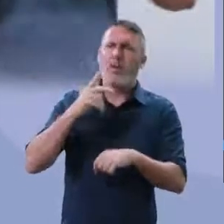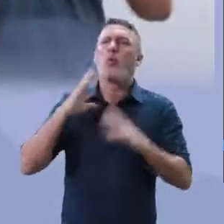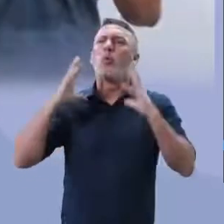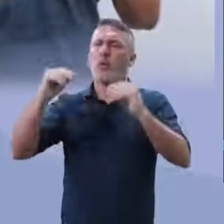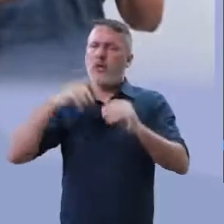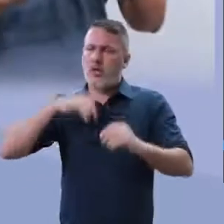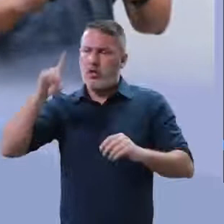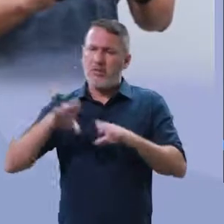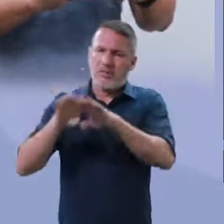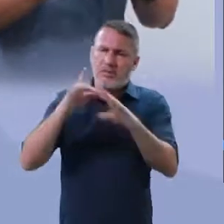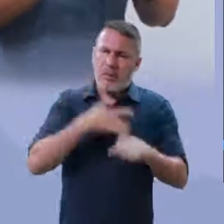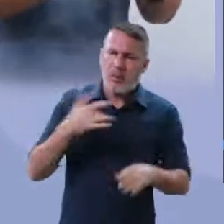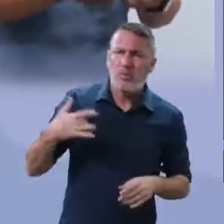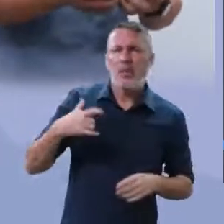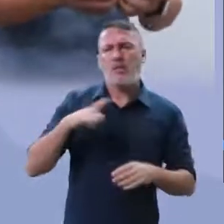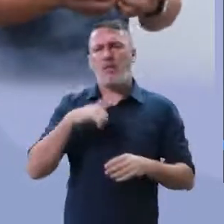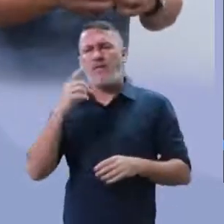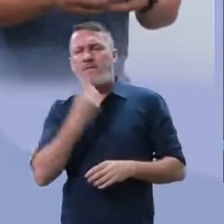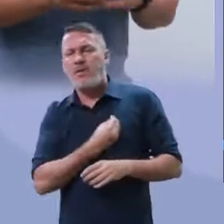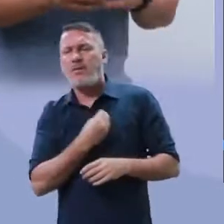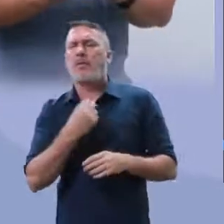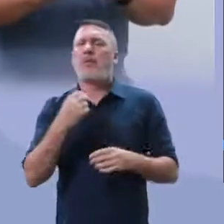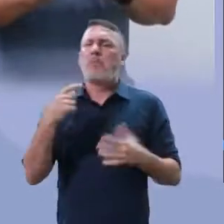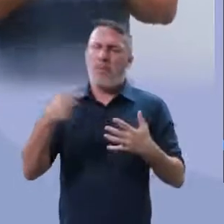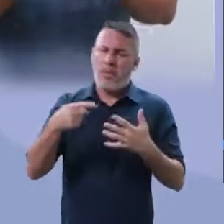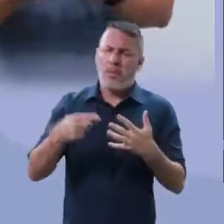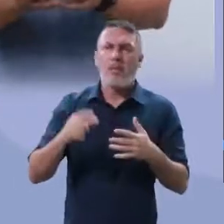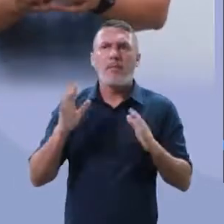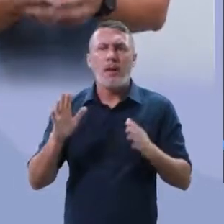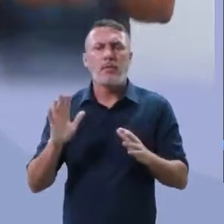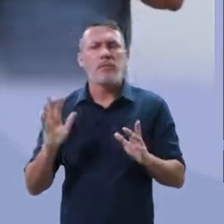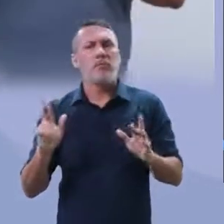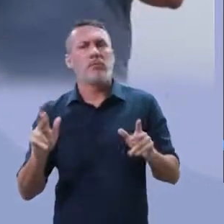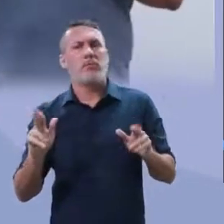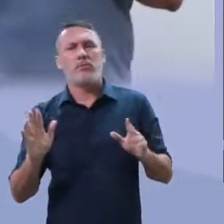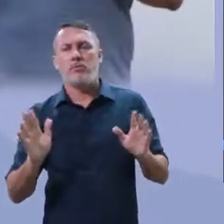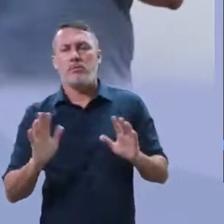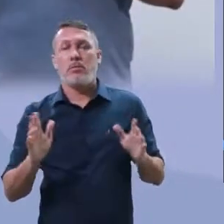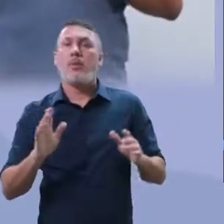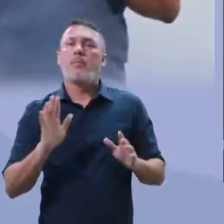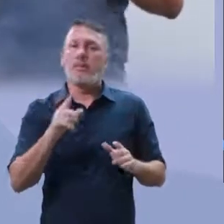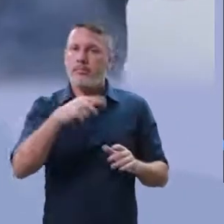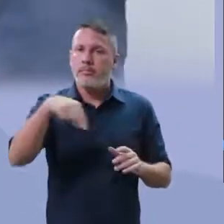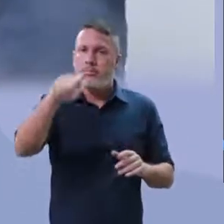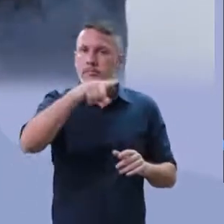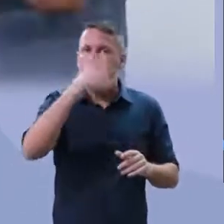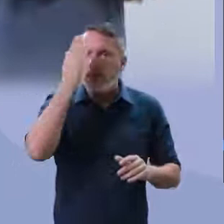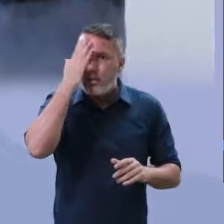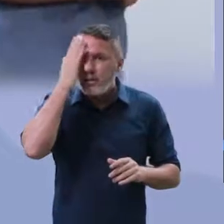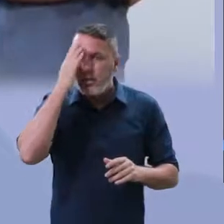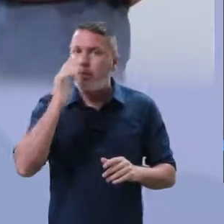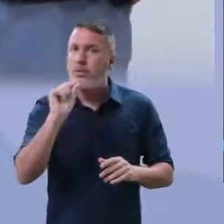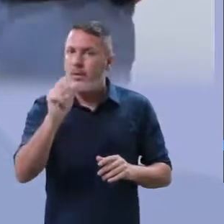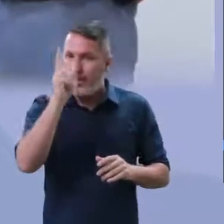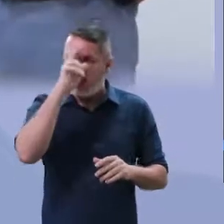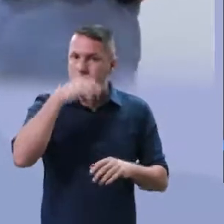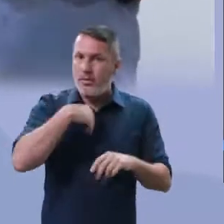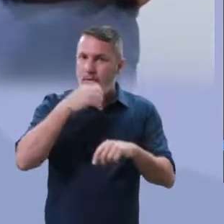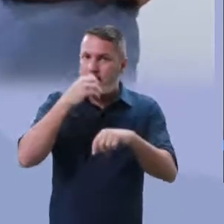saúde, todo mundo tem direito a uma vida, uma vida digna, mas, calma aí, o Estado... Mas, meu amigo,